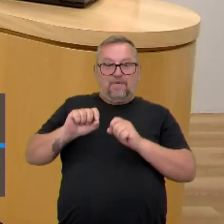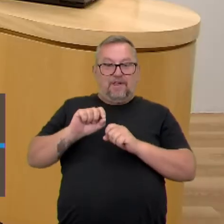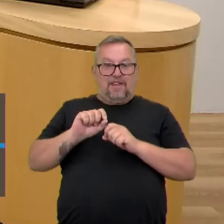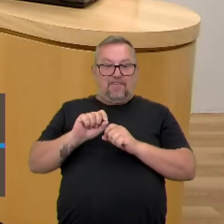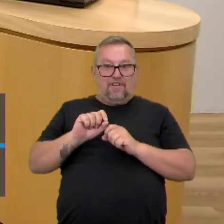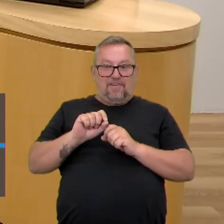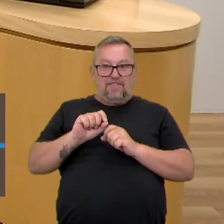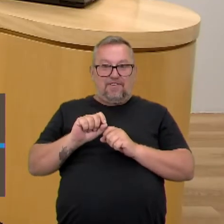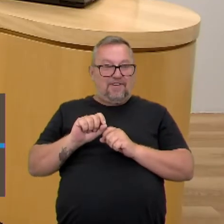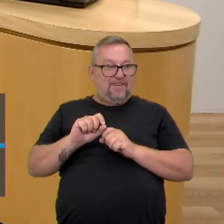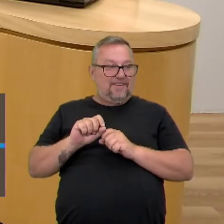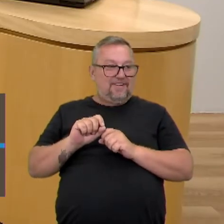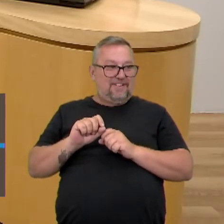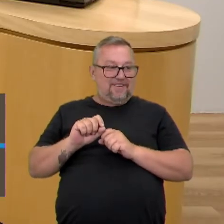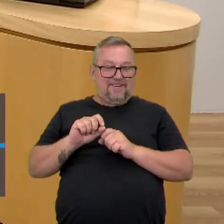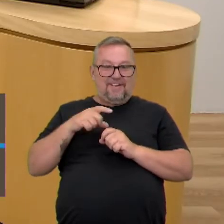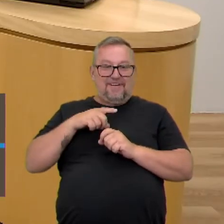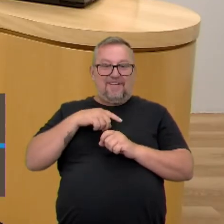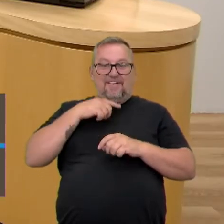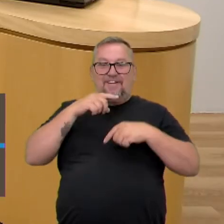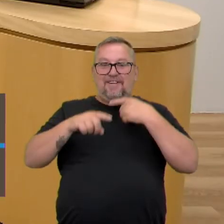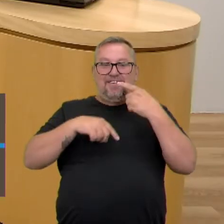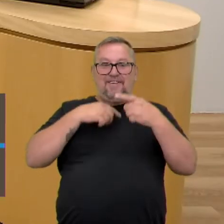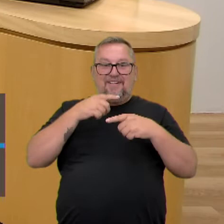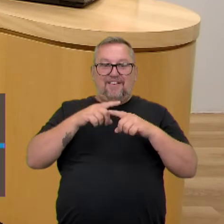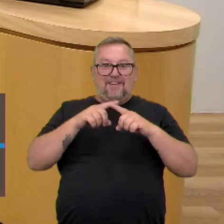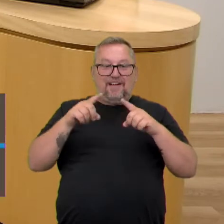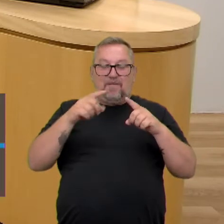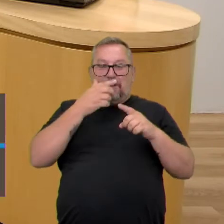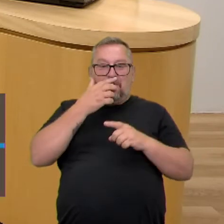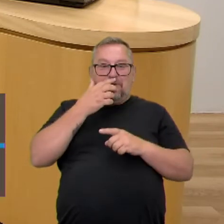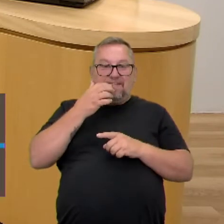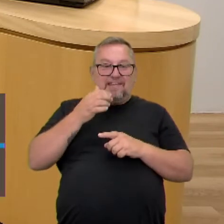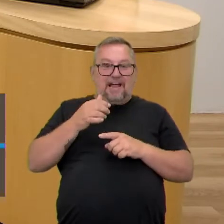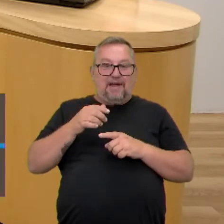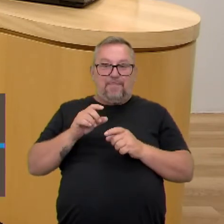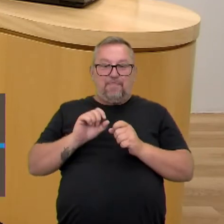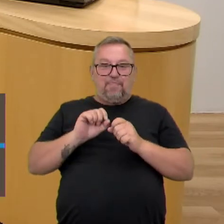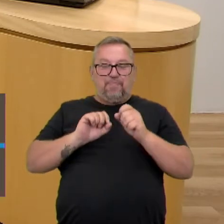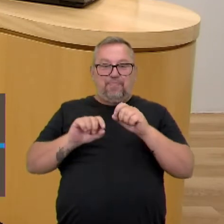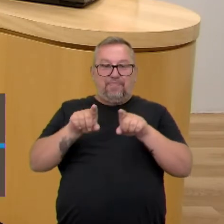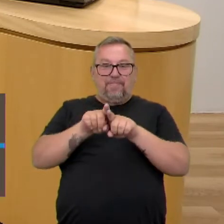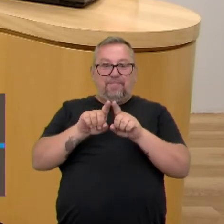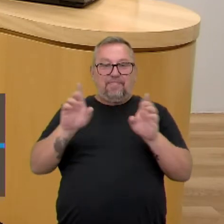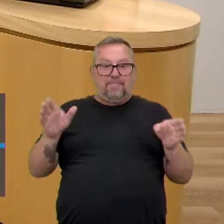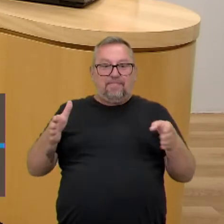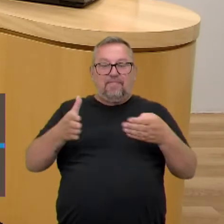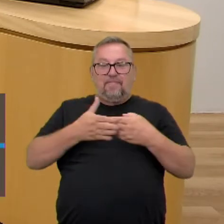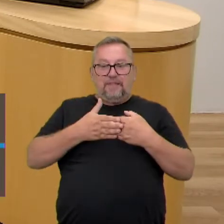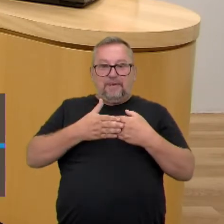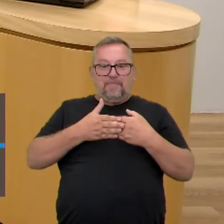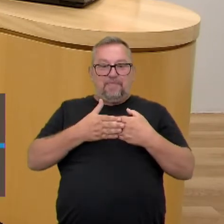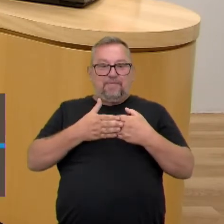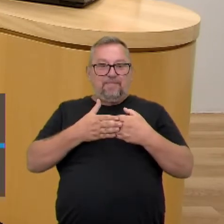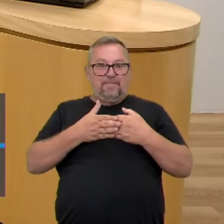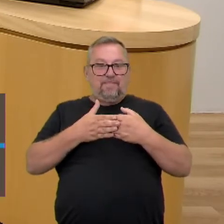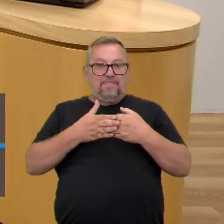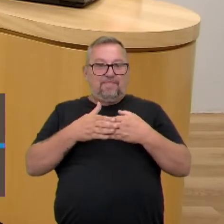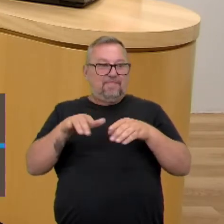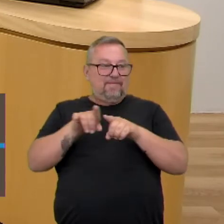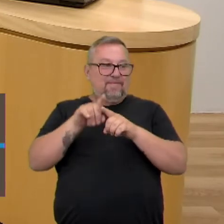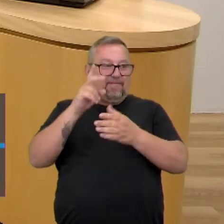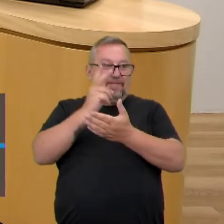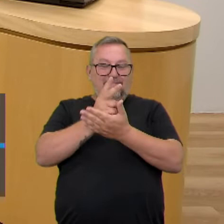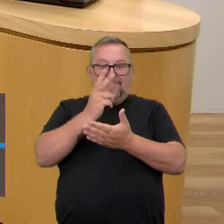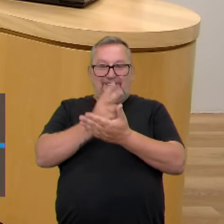Você ficar enrolando sem ficar, não. Conseguem ser pontualmente fechadas ali e, ao